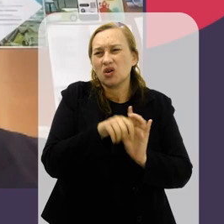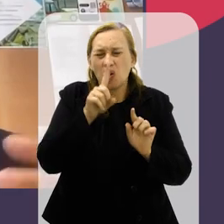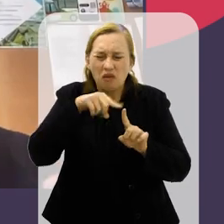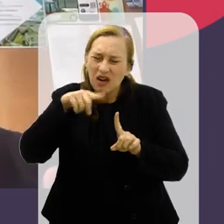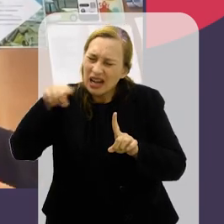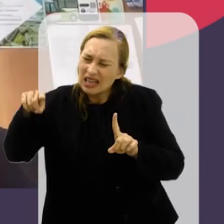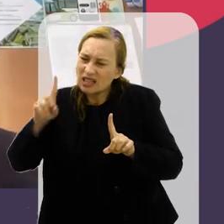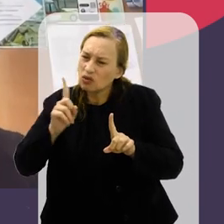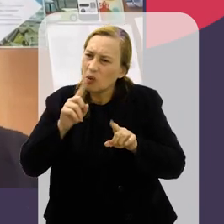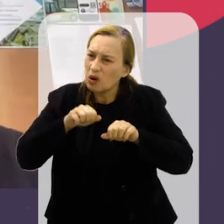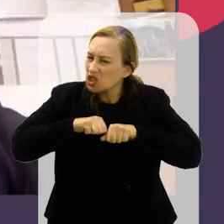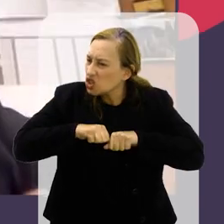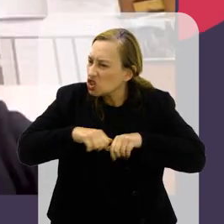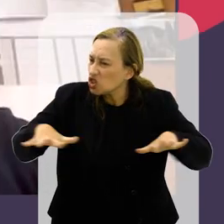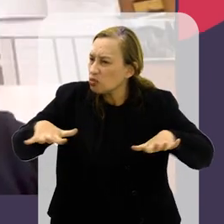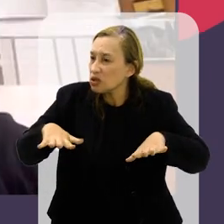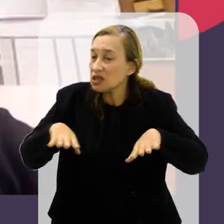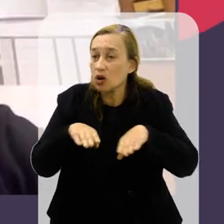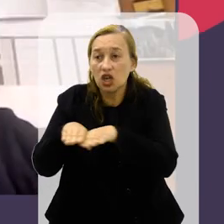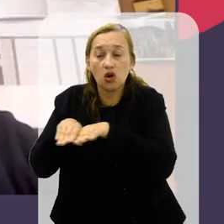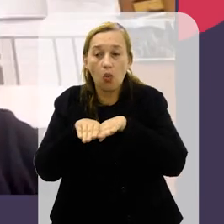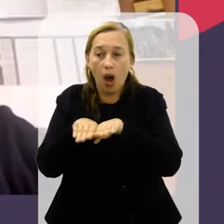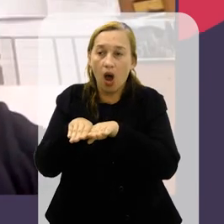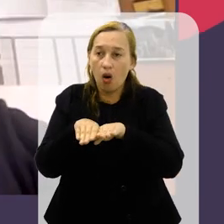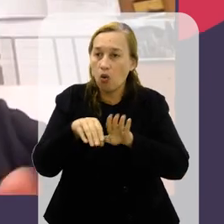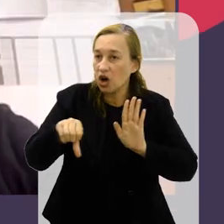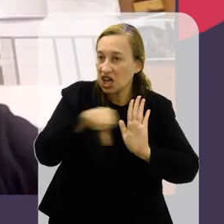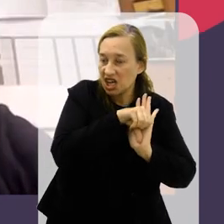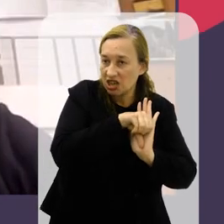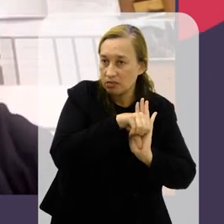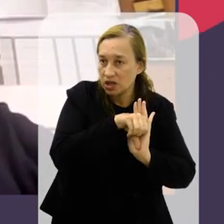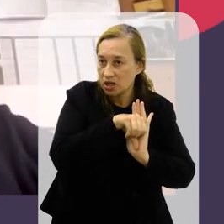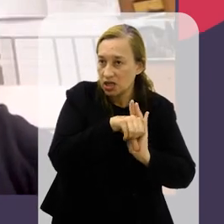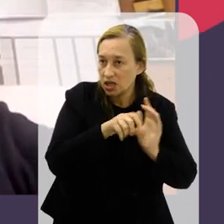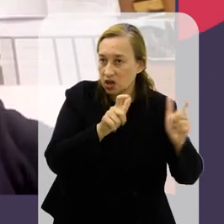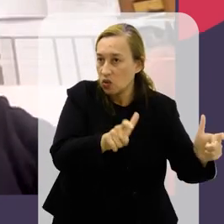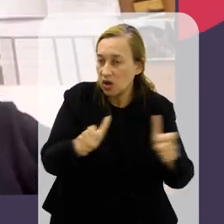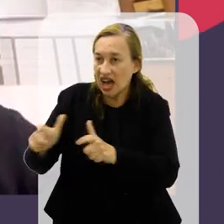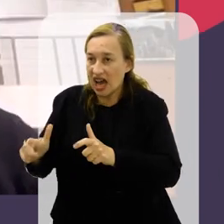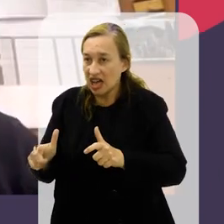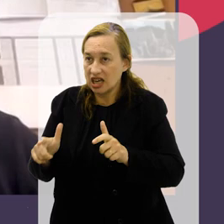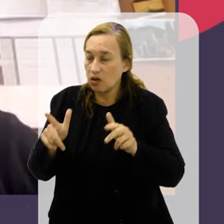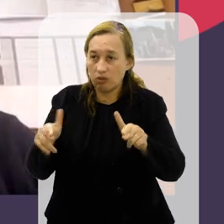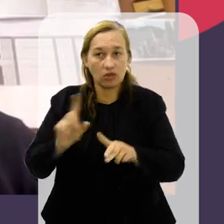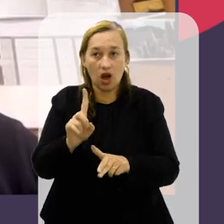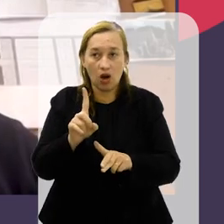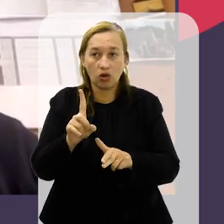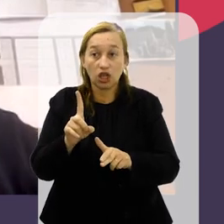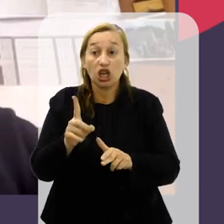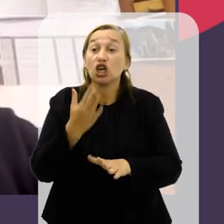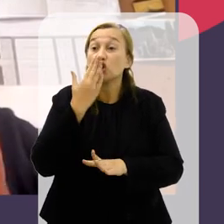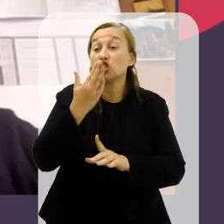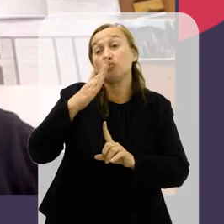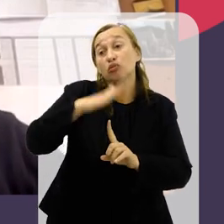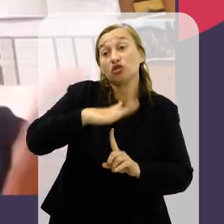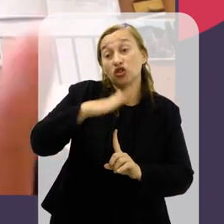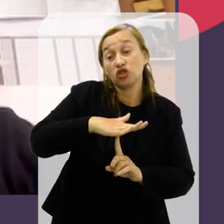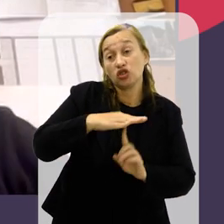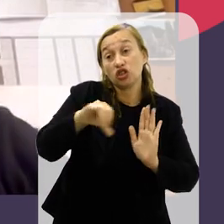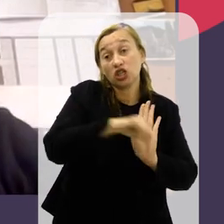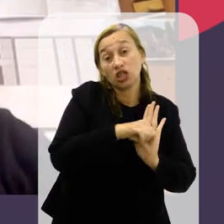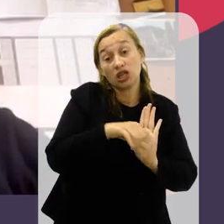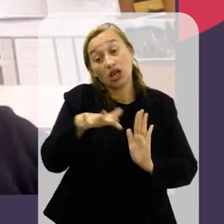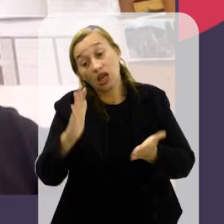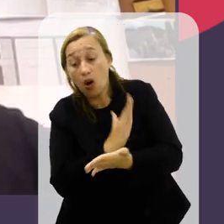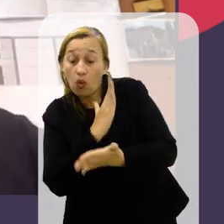da cidade. Então, há uma variação, não é uma distribuição homogênea do mesmo tipo de crime acontecendo em qualquer lugar. Isso não acontece. Tem concentrações de